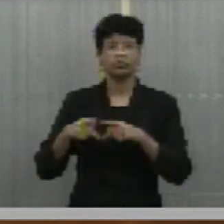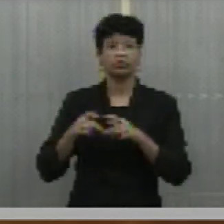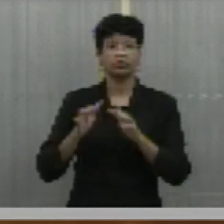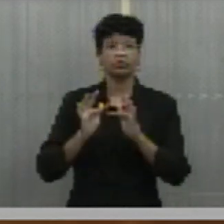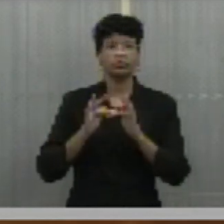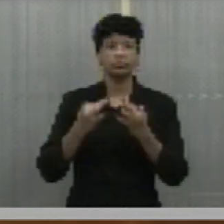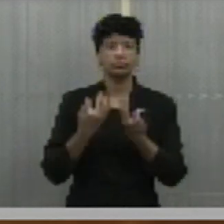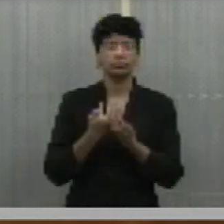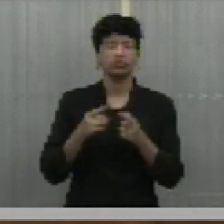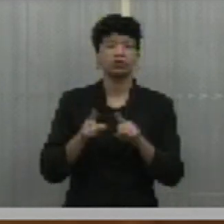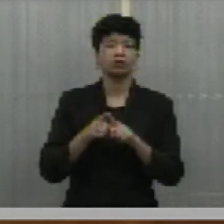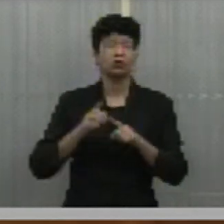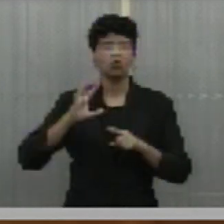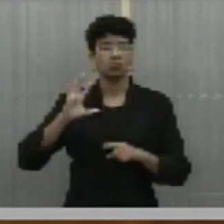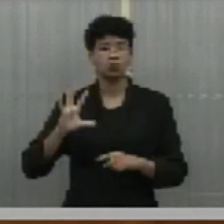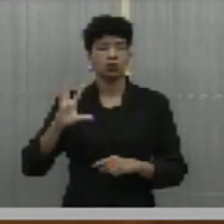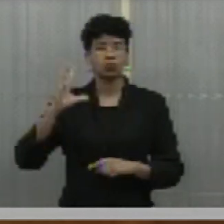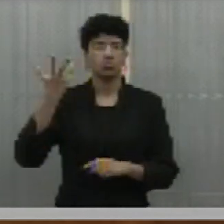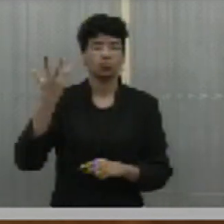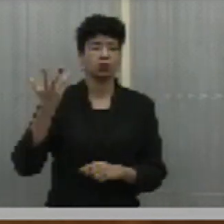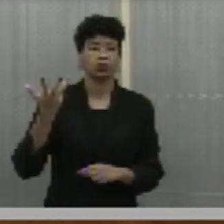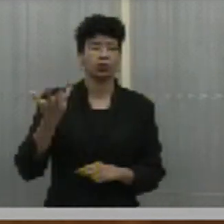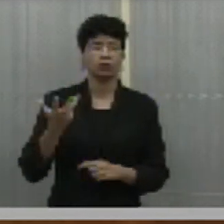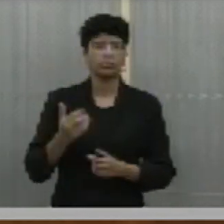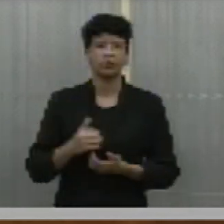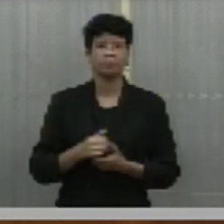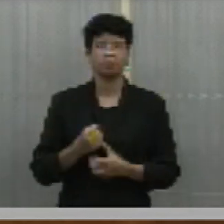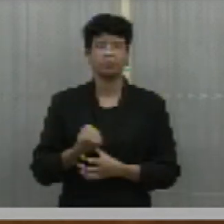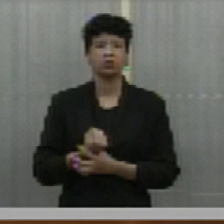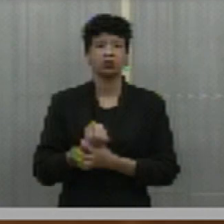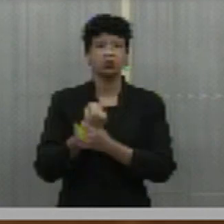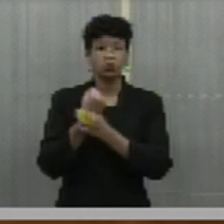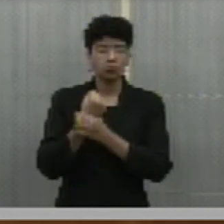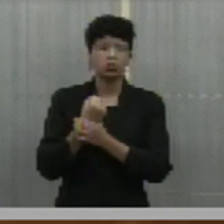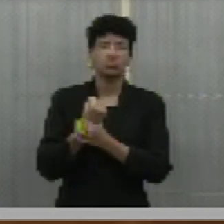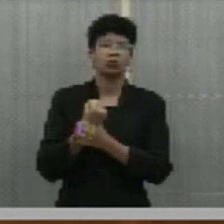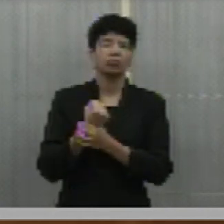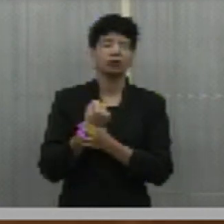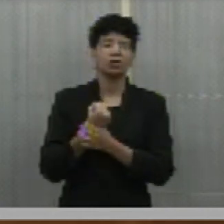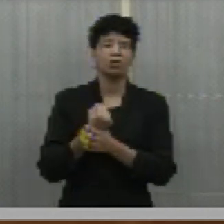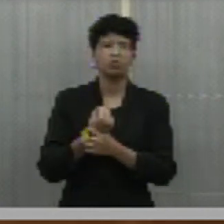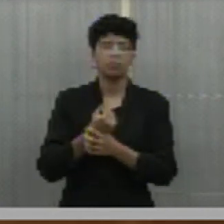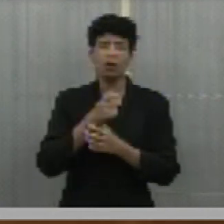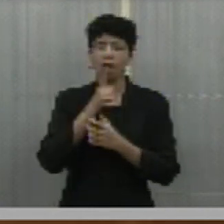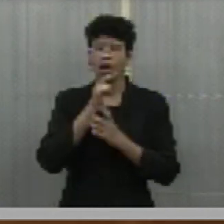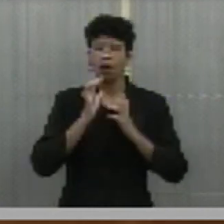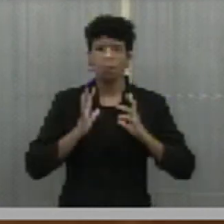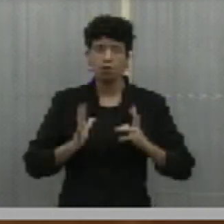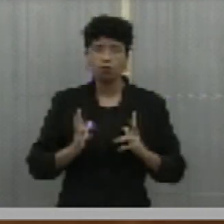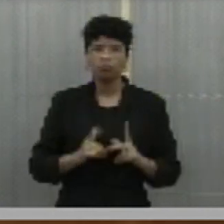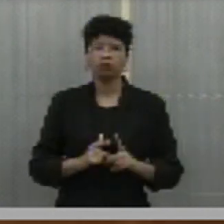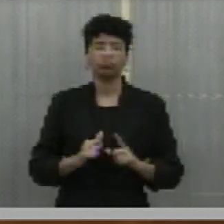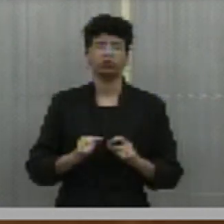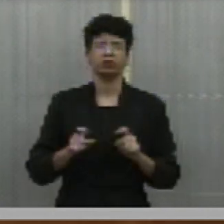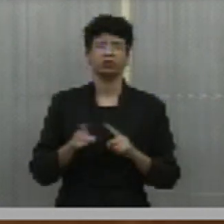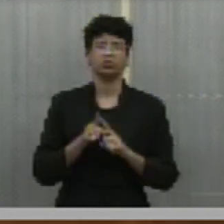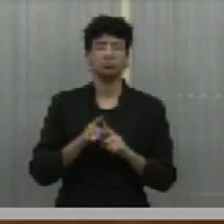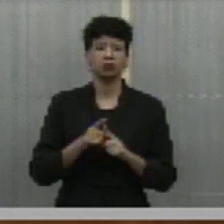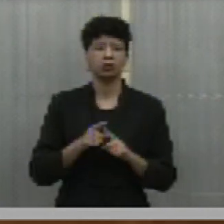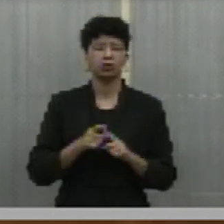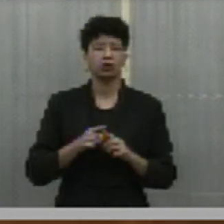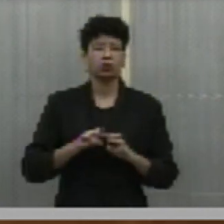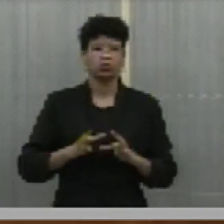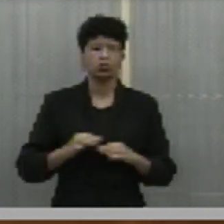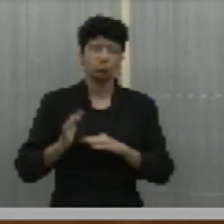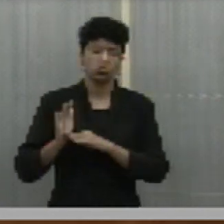para a segurança hídrica, para a assistência técnica e para a